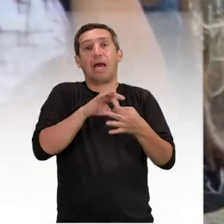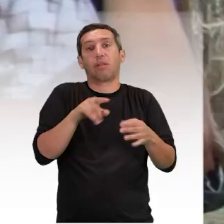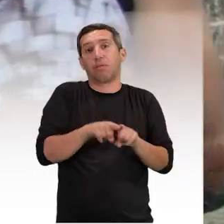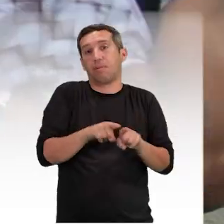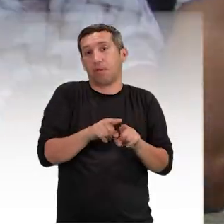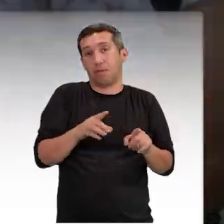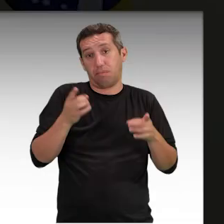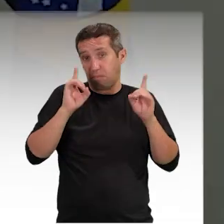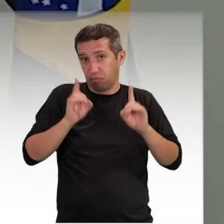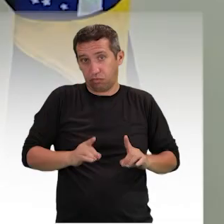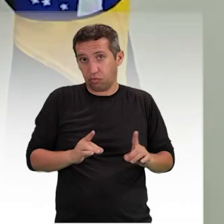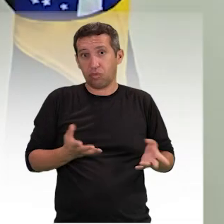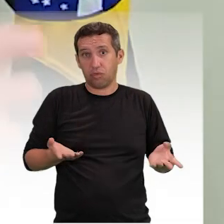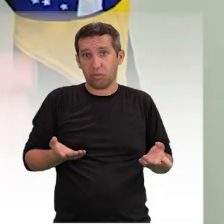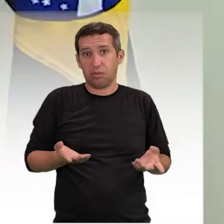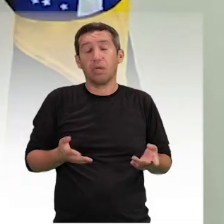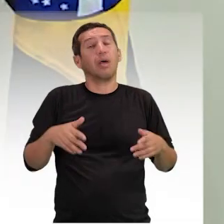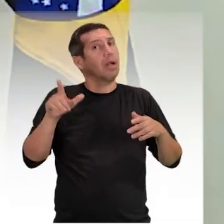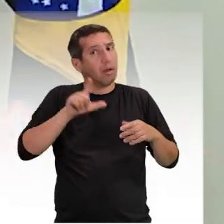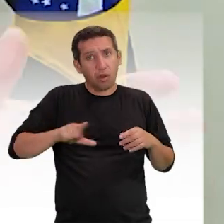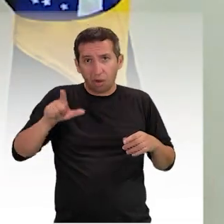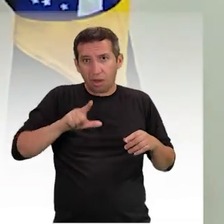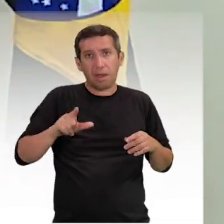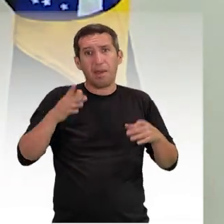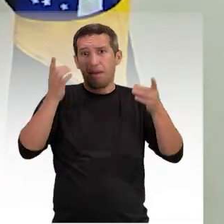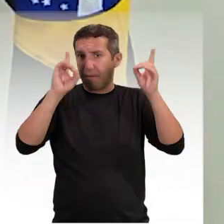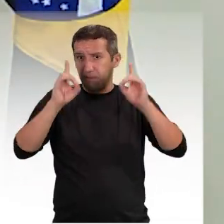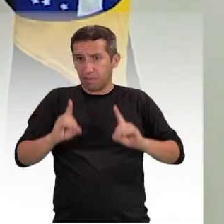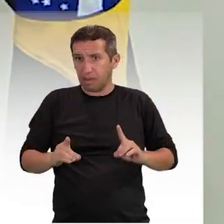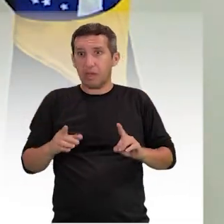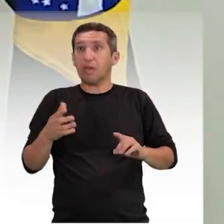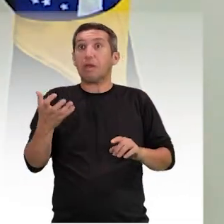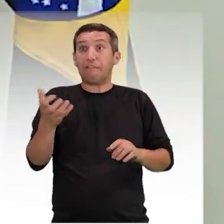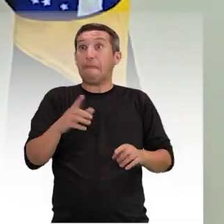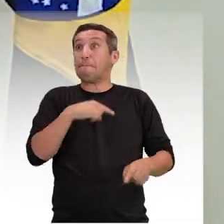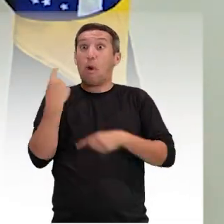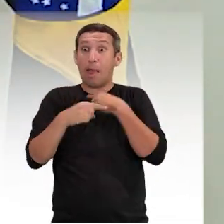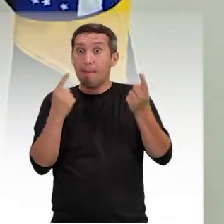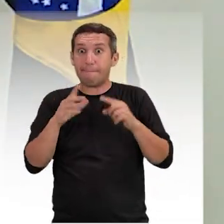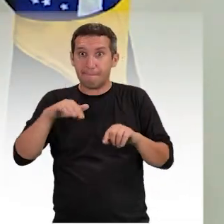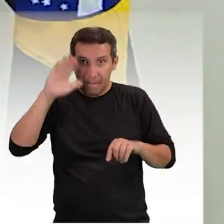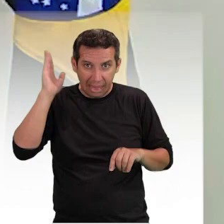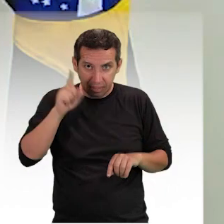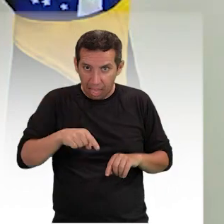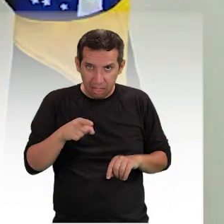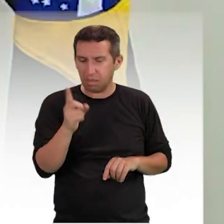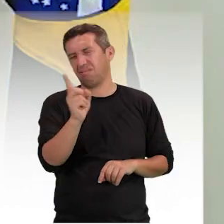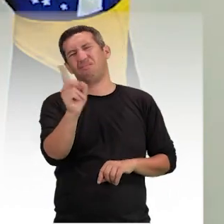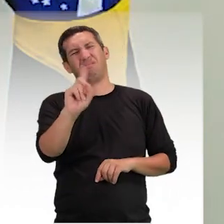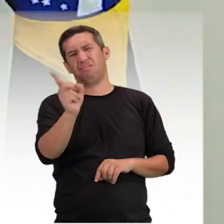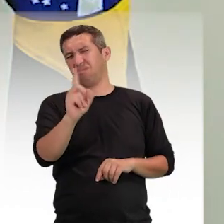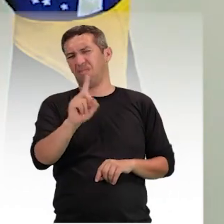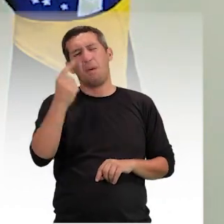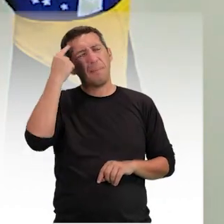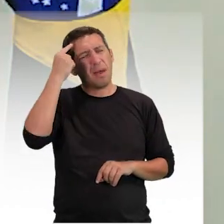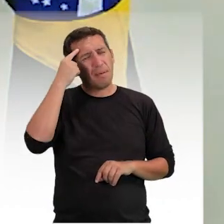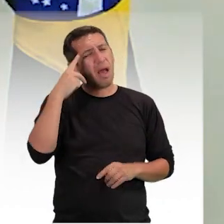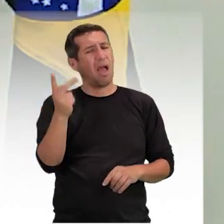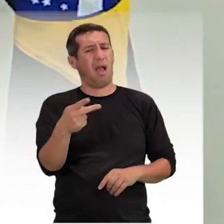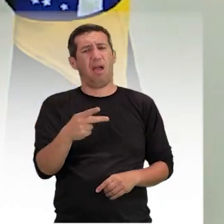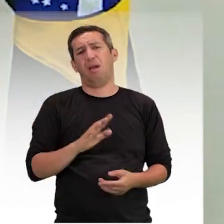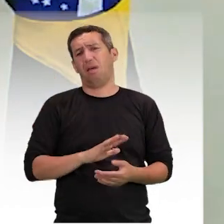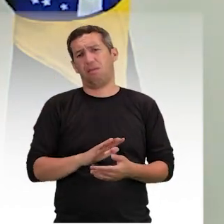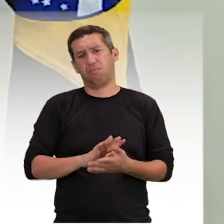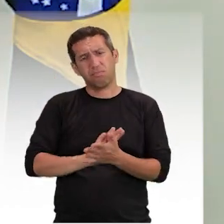Evidentemente que pessoas com deficiência não têm maior probabilidade de morrer que outras pessoas. É um pensamento preconceituoso, é um